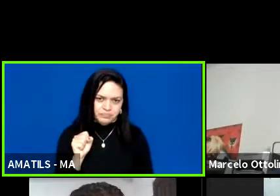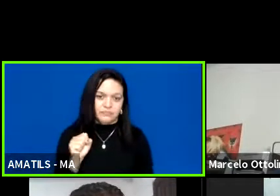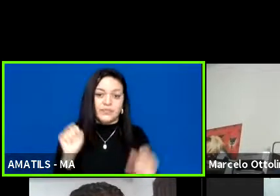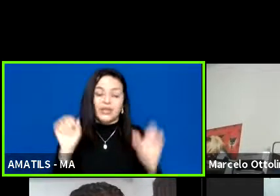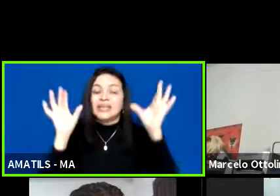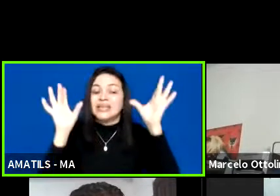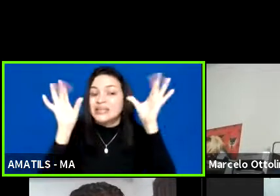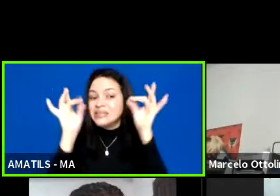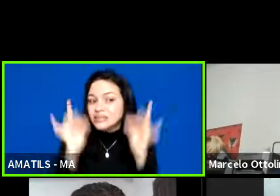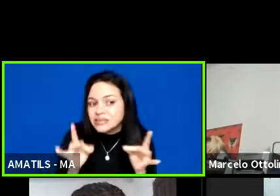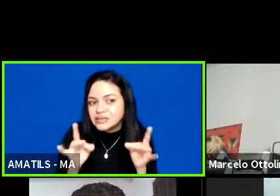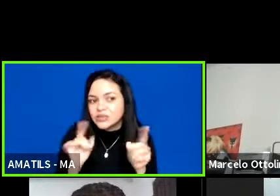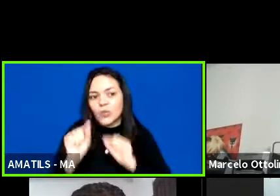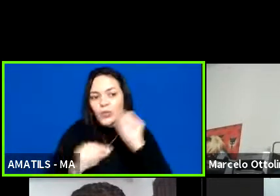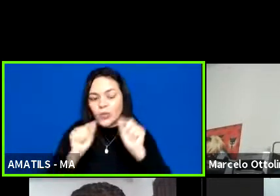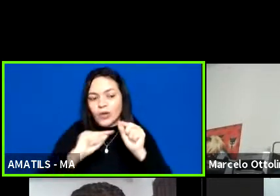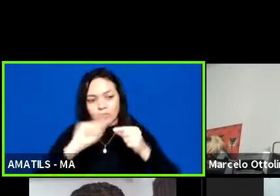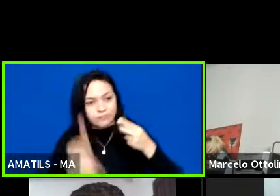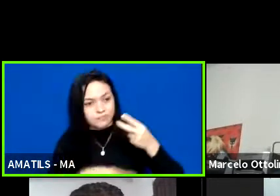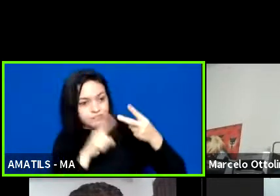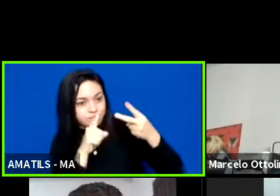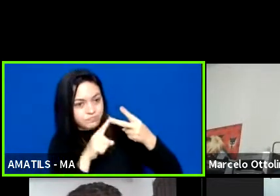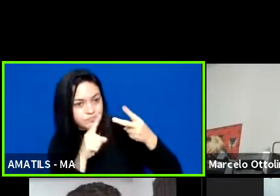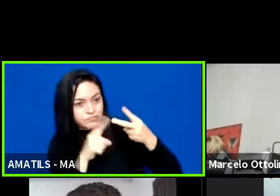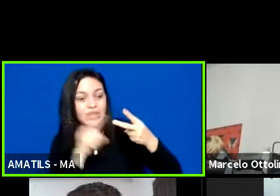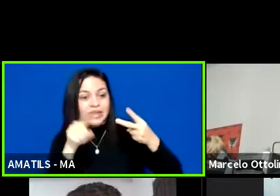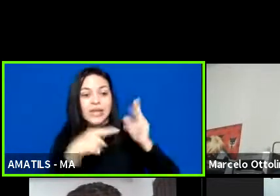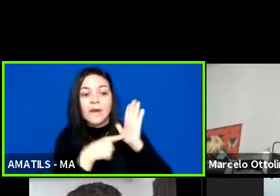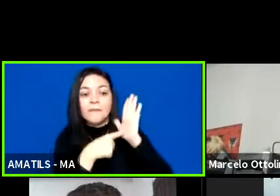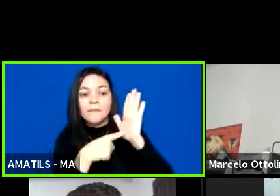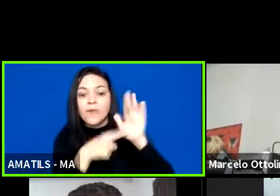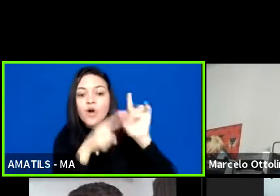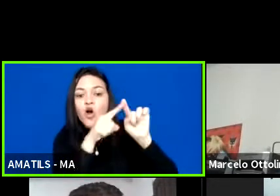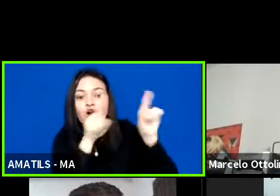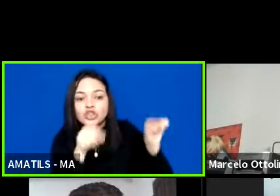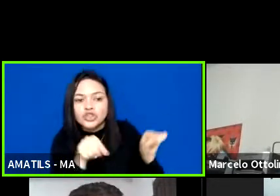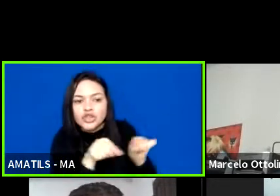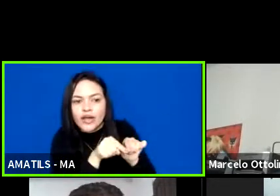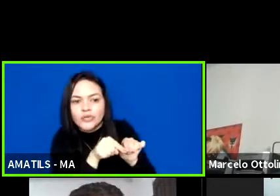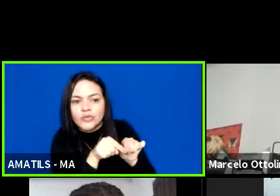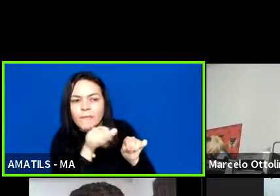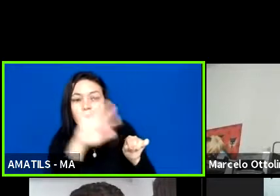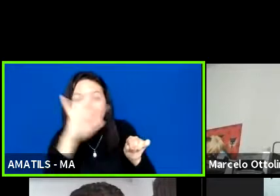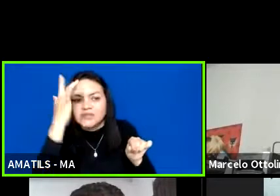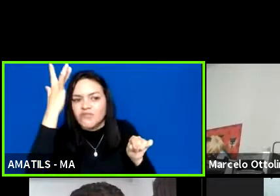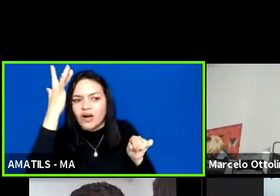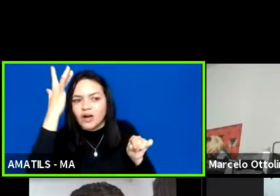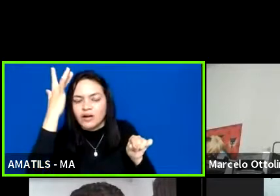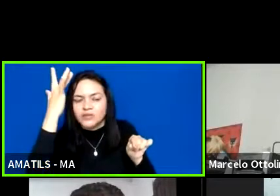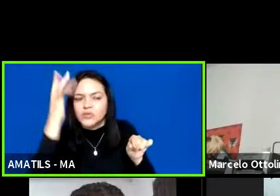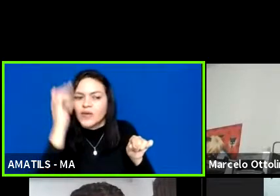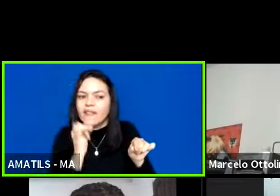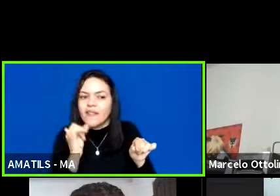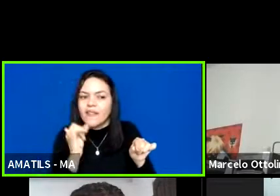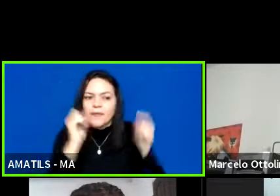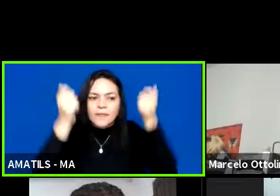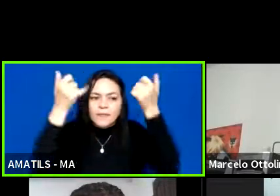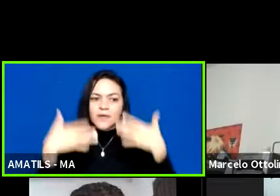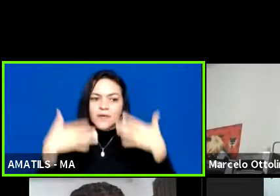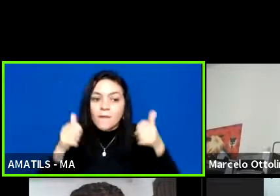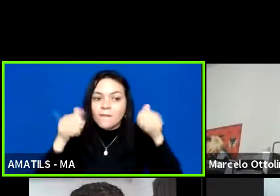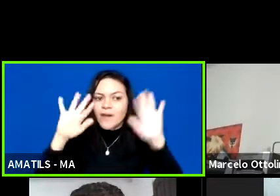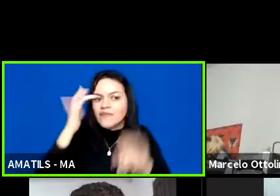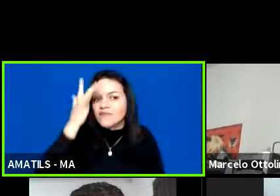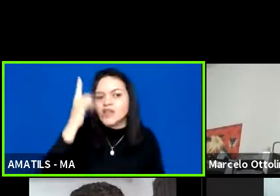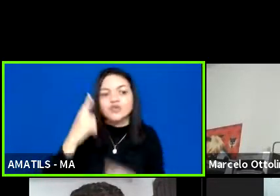o segundo ponto que é a apresentação de projetos mais fáceis, digo mais fáceis porque nessa situação o